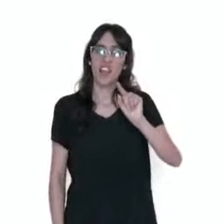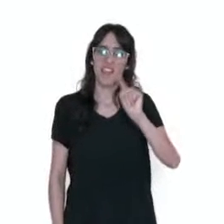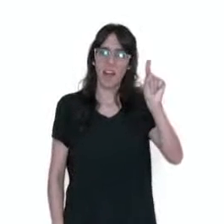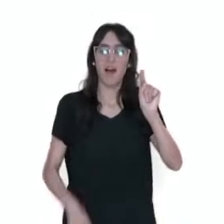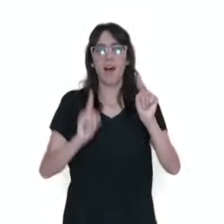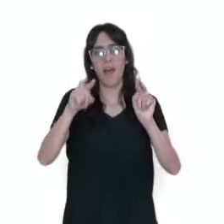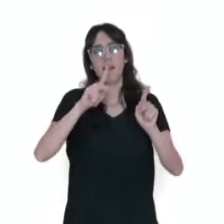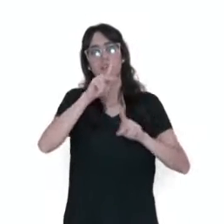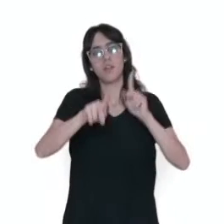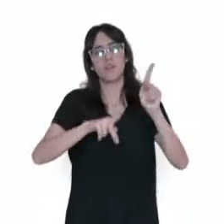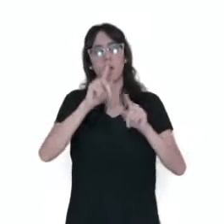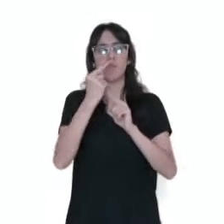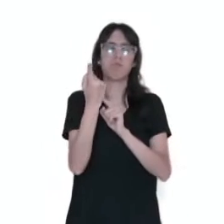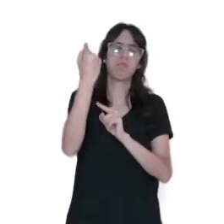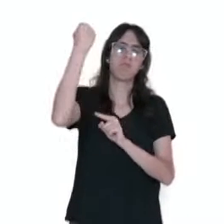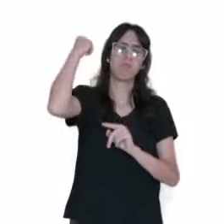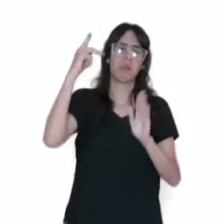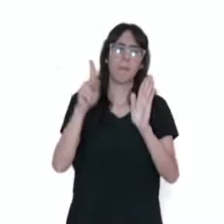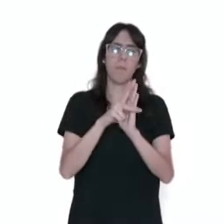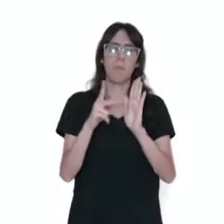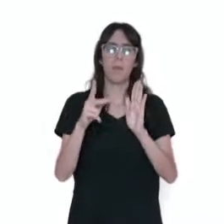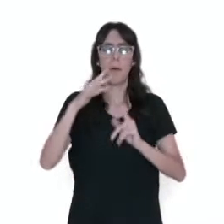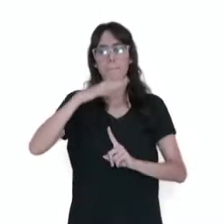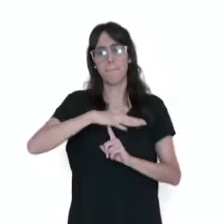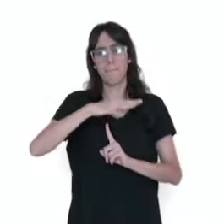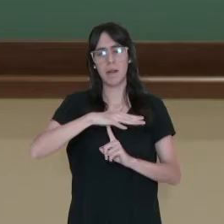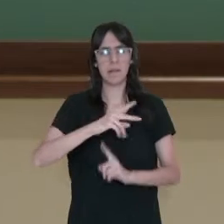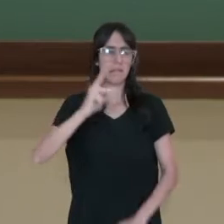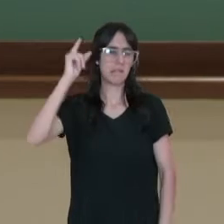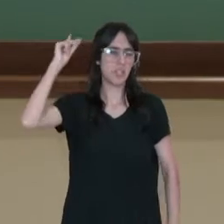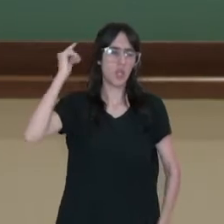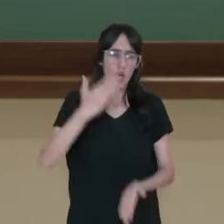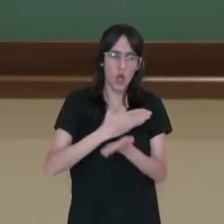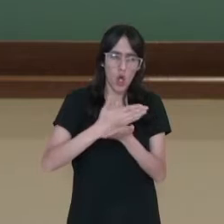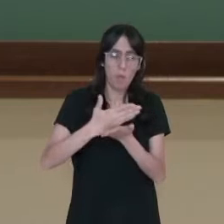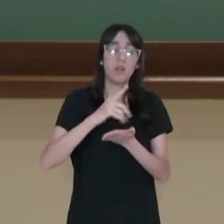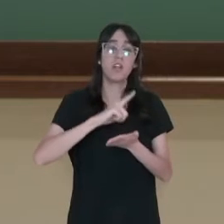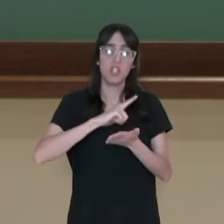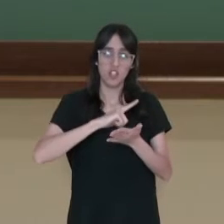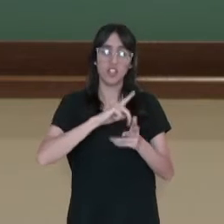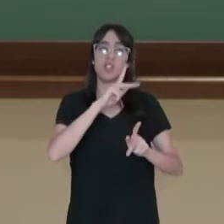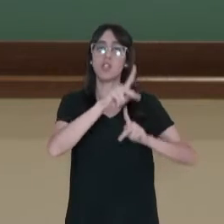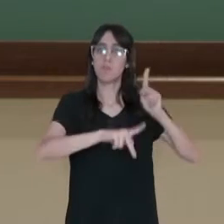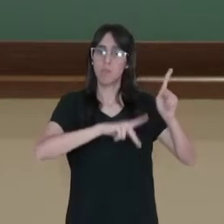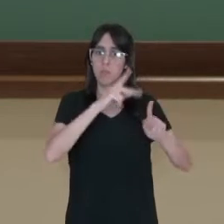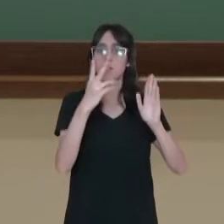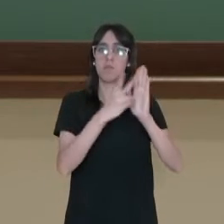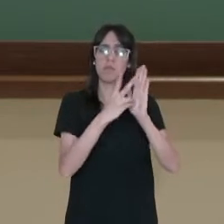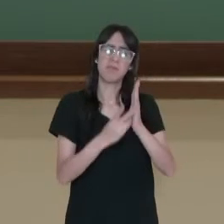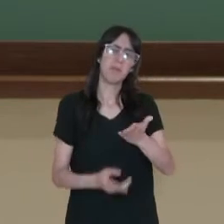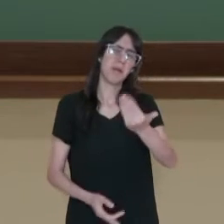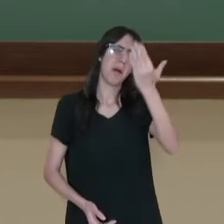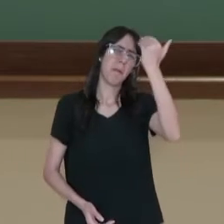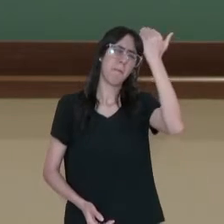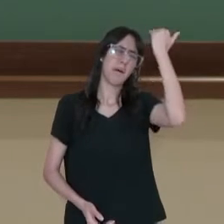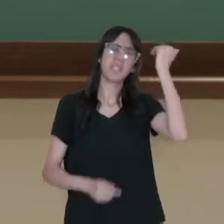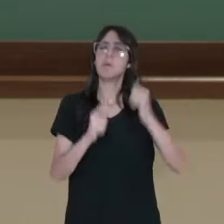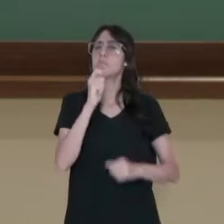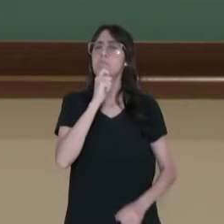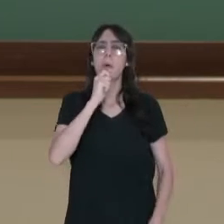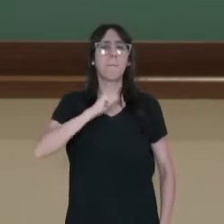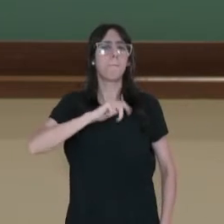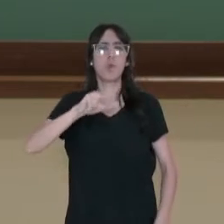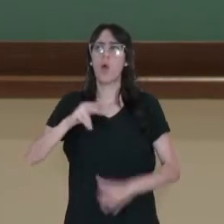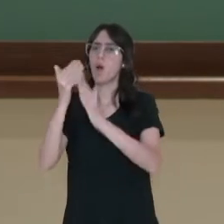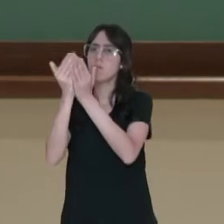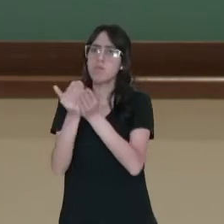originários do Paraná. Então, havia população indígena, já antes da chegada dos portugueses, ali por volta